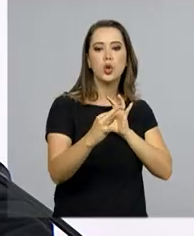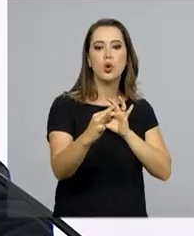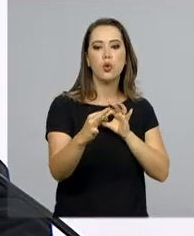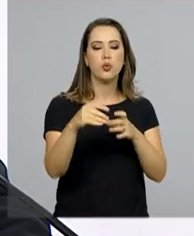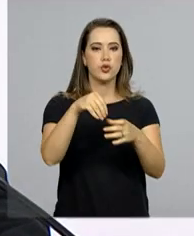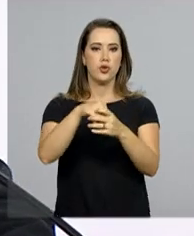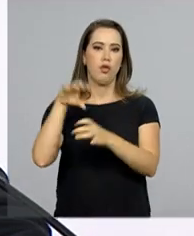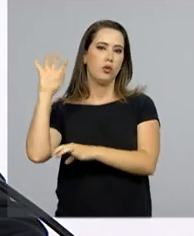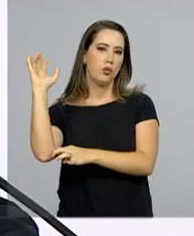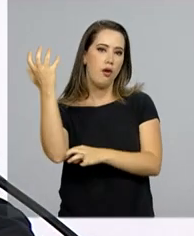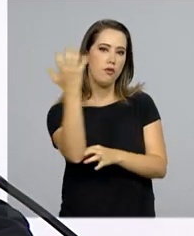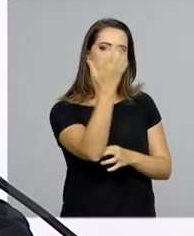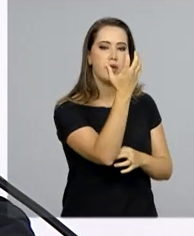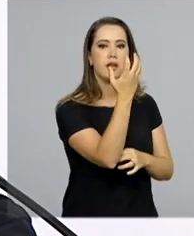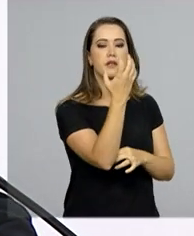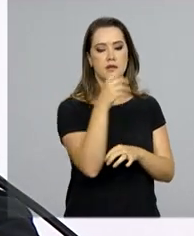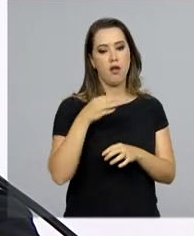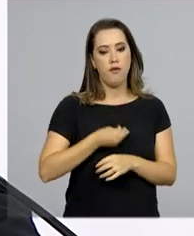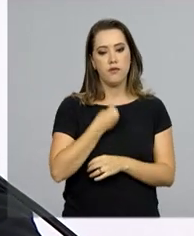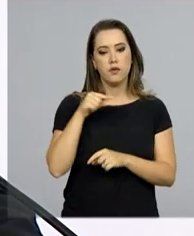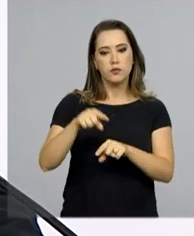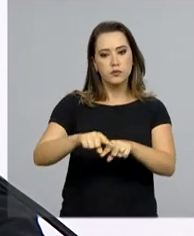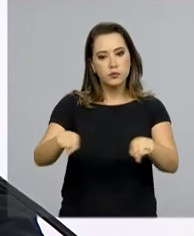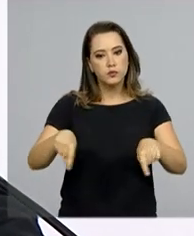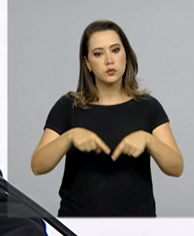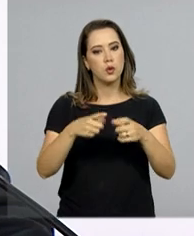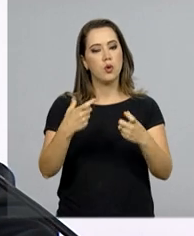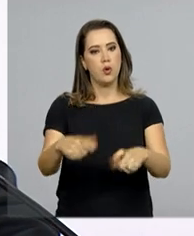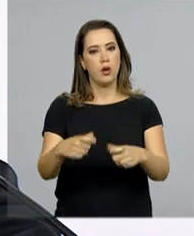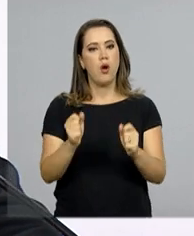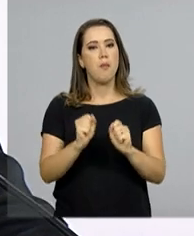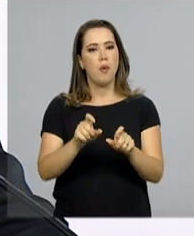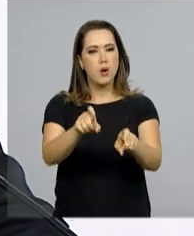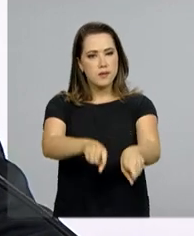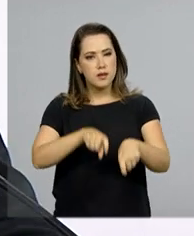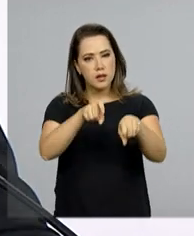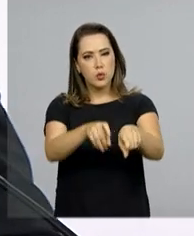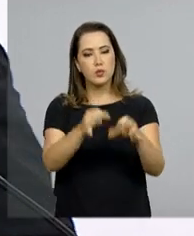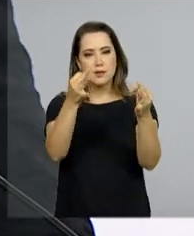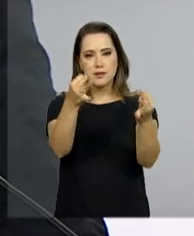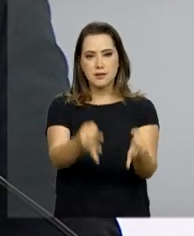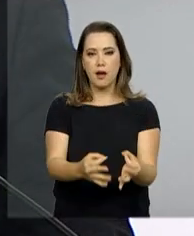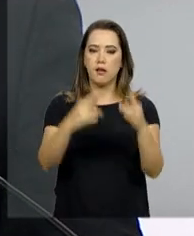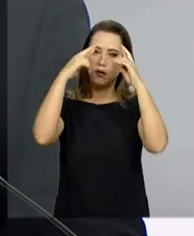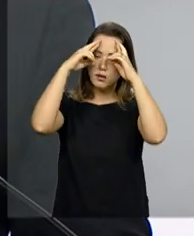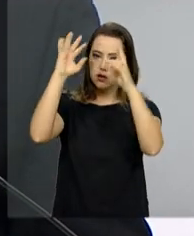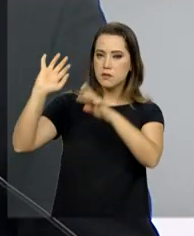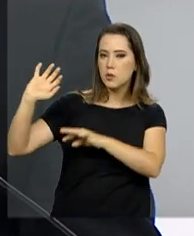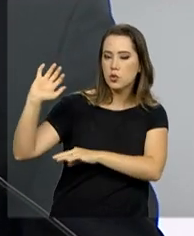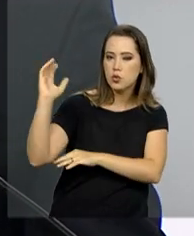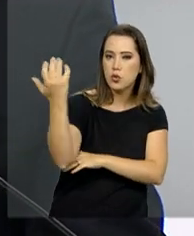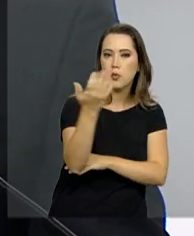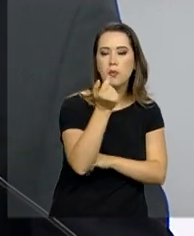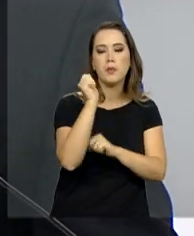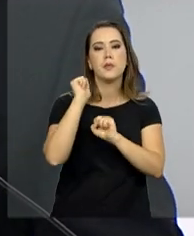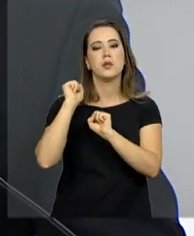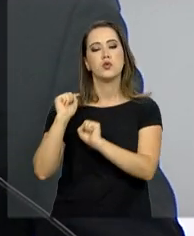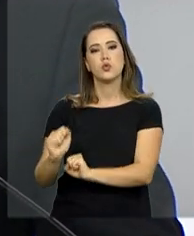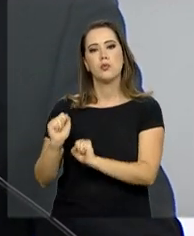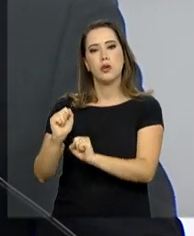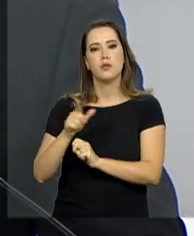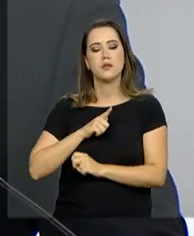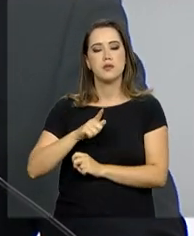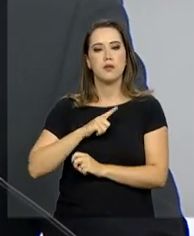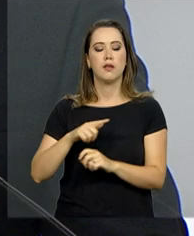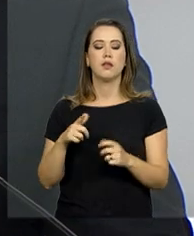possam desenvolver agricultura sustentável, que respeite o meio ambiente, que possa ter